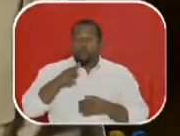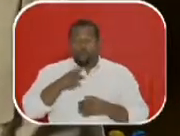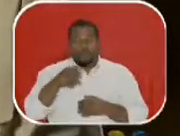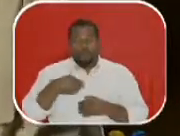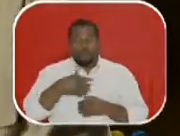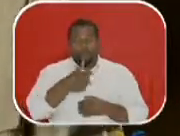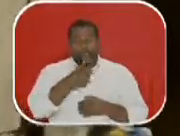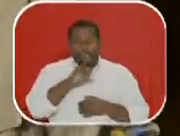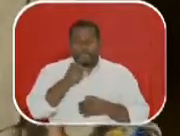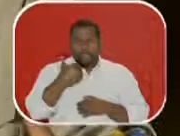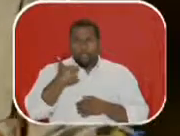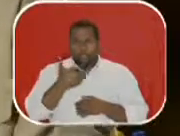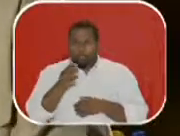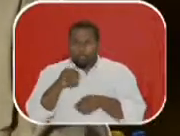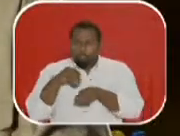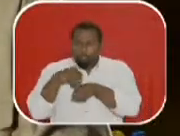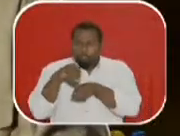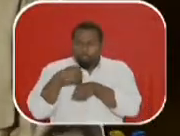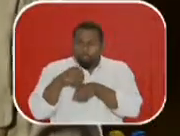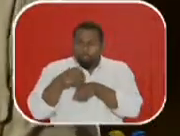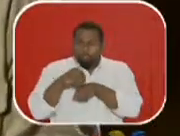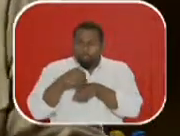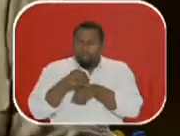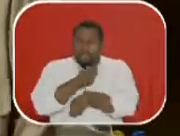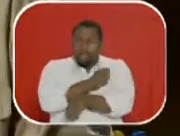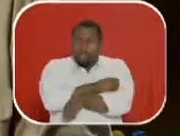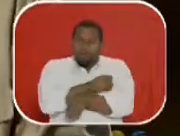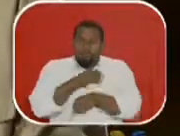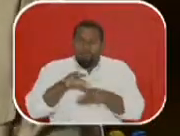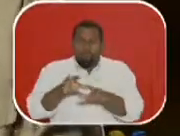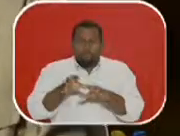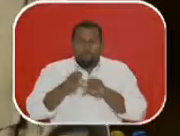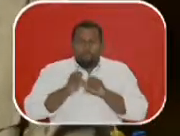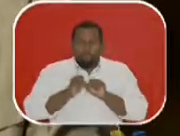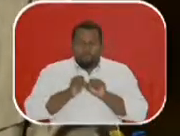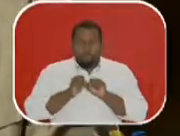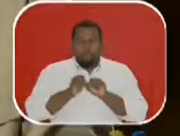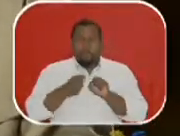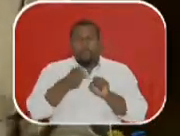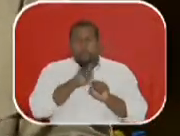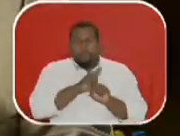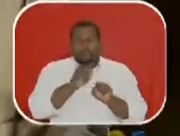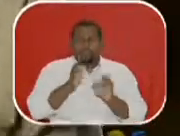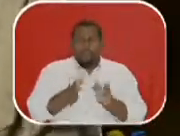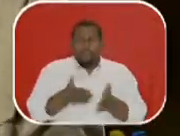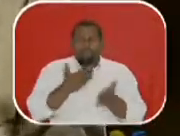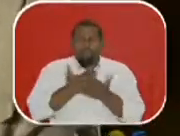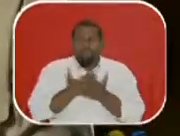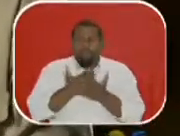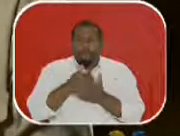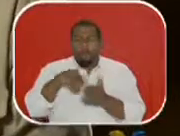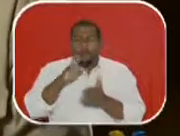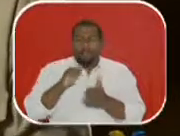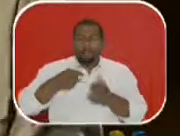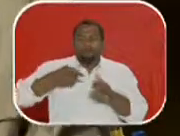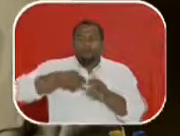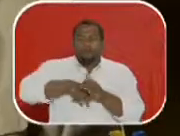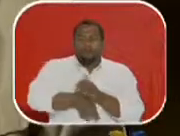o professor prepara os estudantes para receber essa obra de uma maneira mais estudada, mais